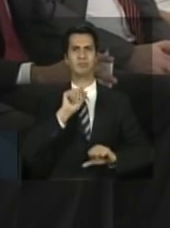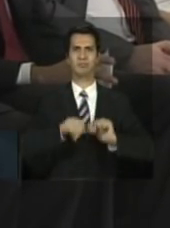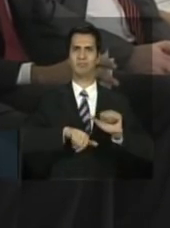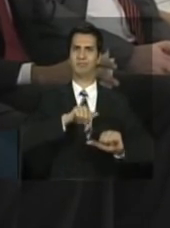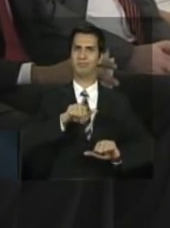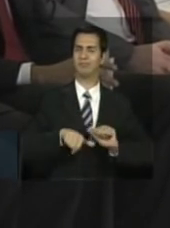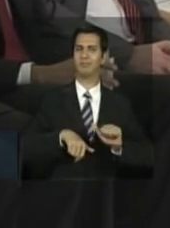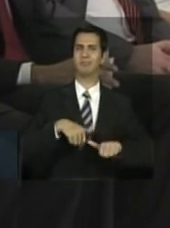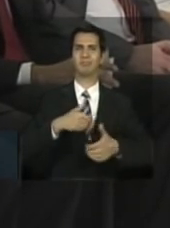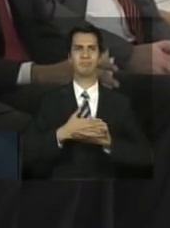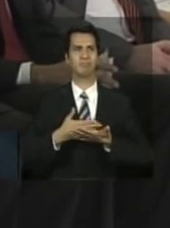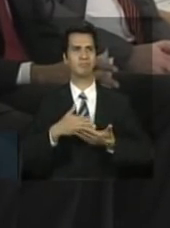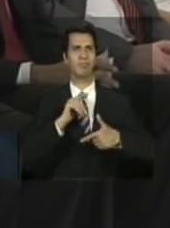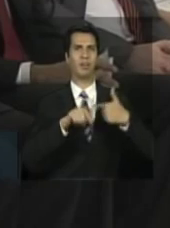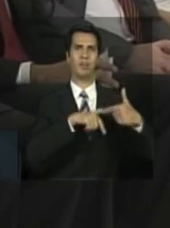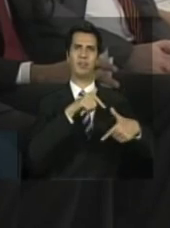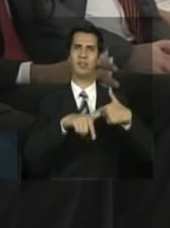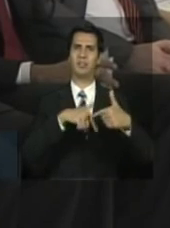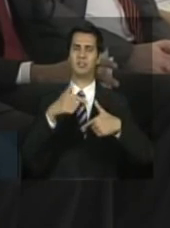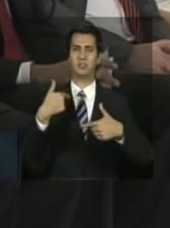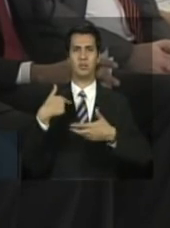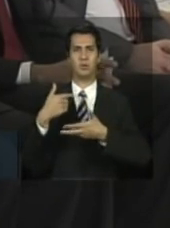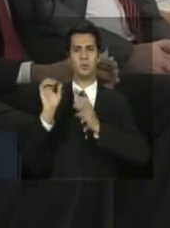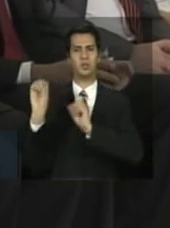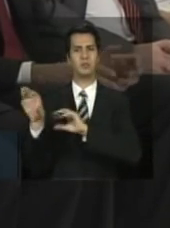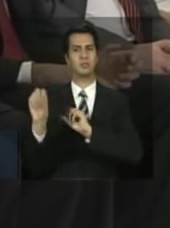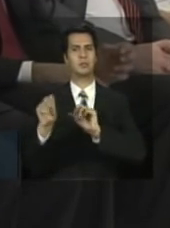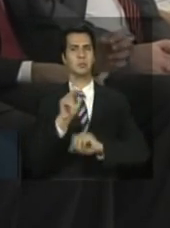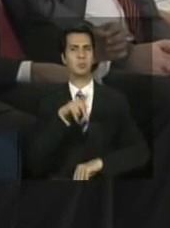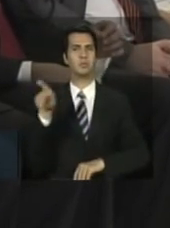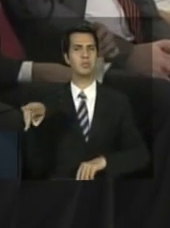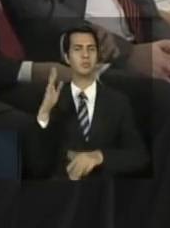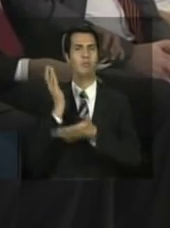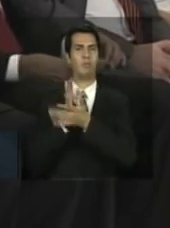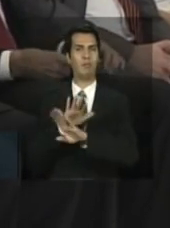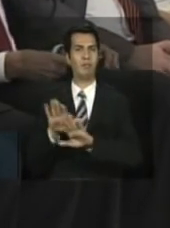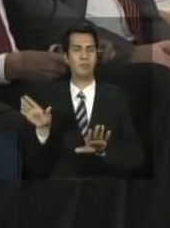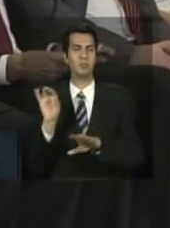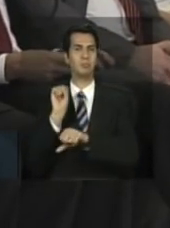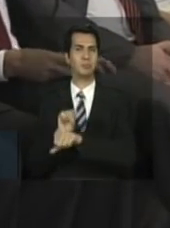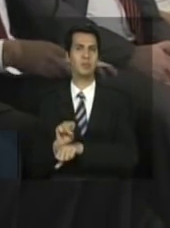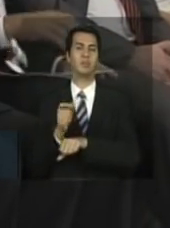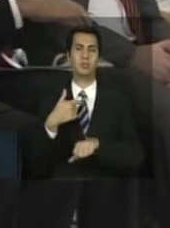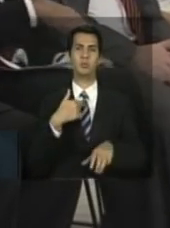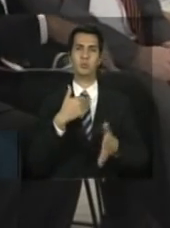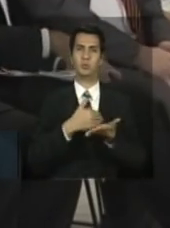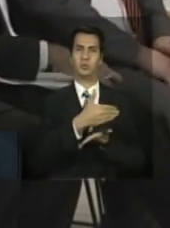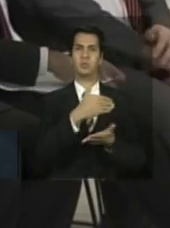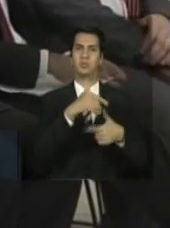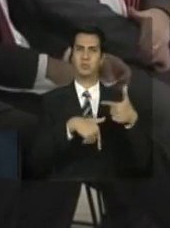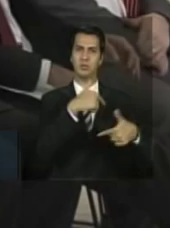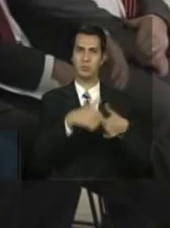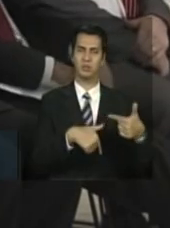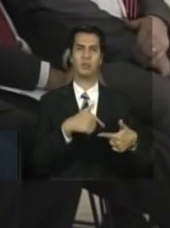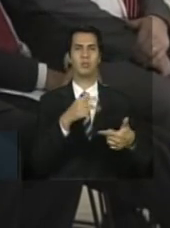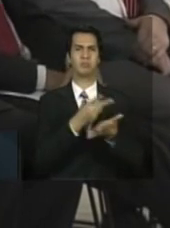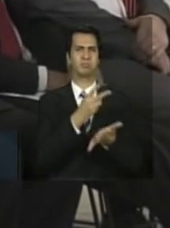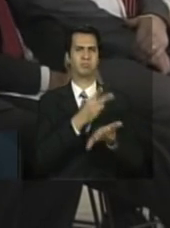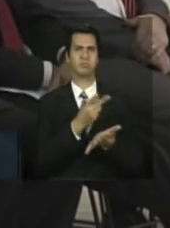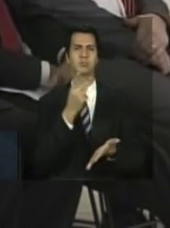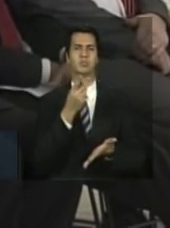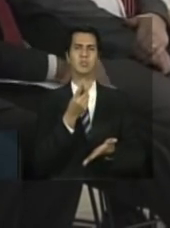Comecei a trabalhar, saí da parte de lecionar, comecei a trabalhar como cobradora, sempre